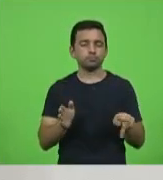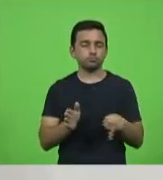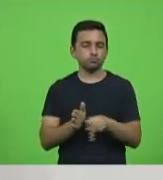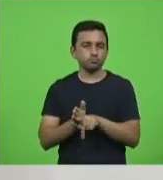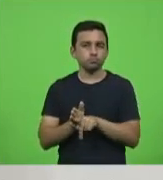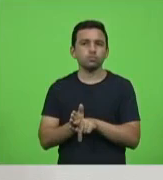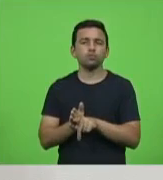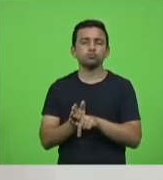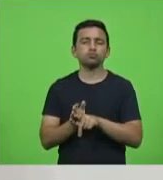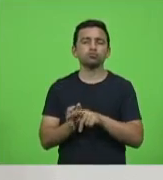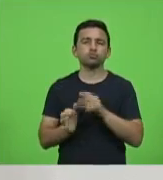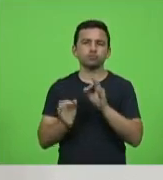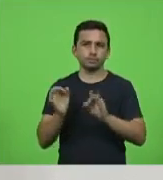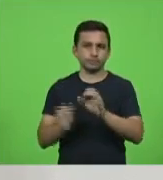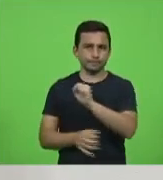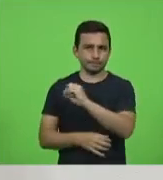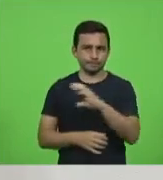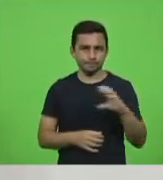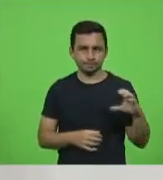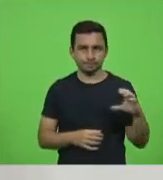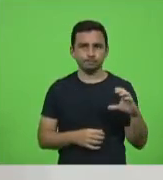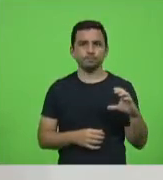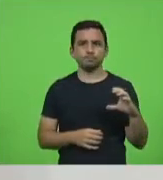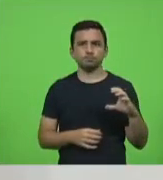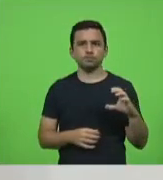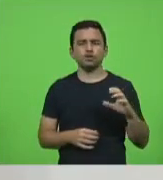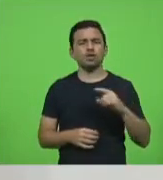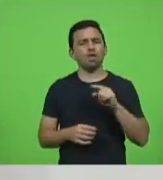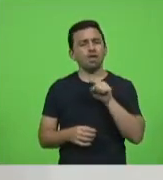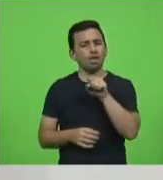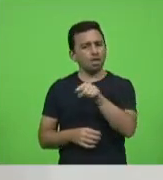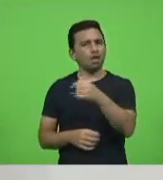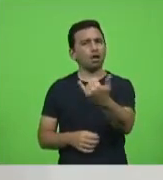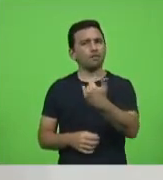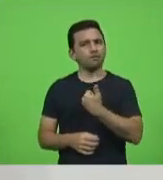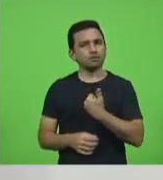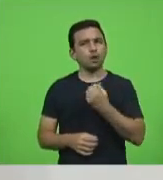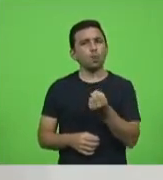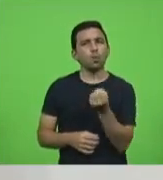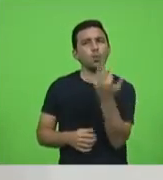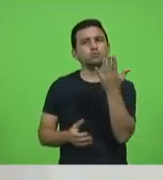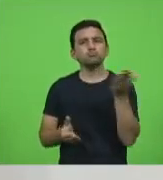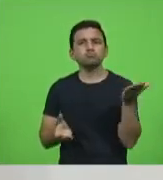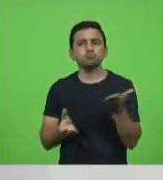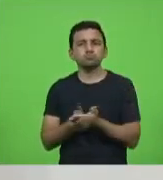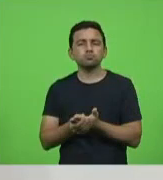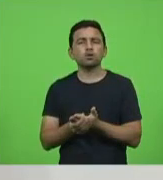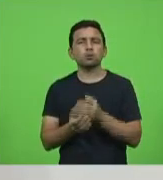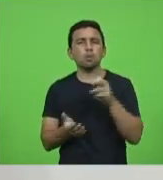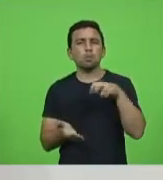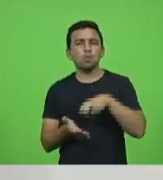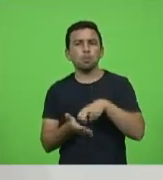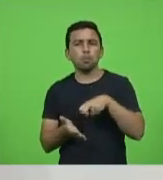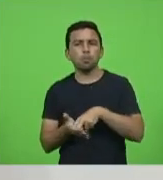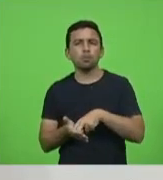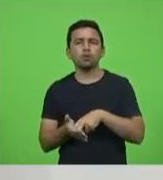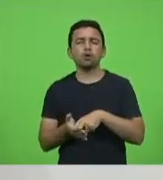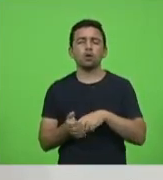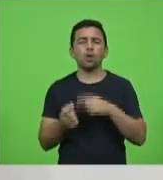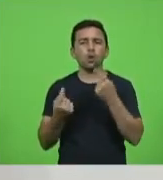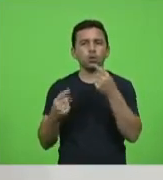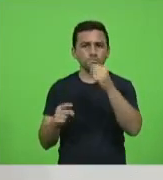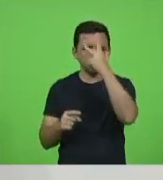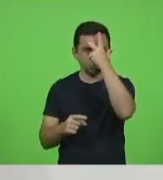no sentido de que nos informe o número de processos ajuizados e condenações do Ministério Público contra motoristas